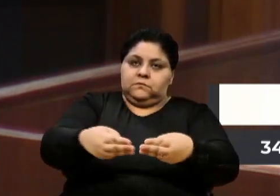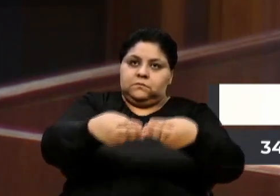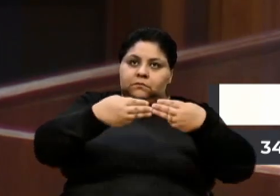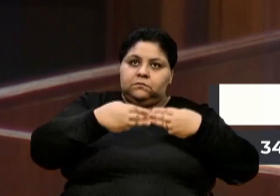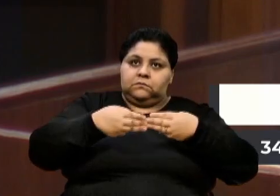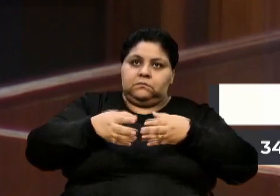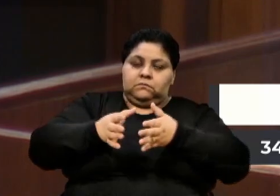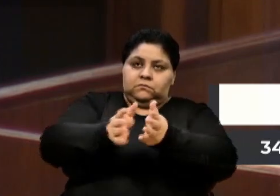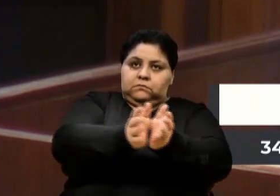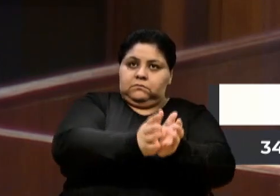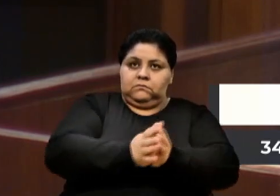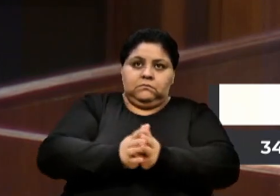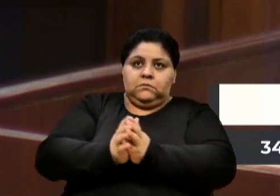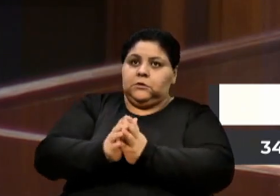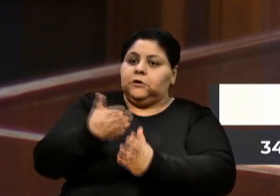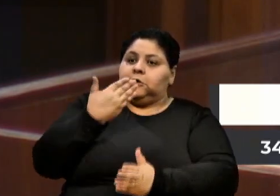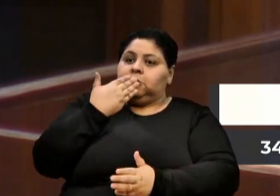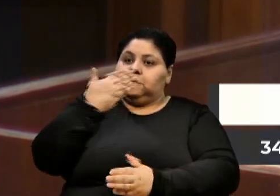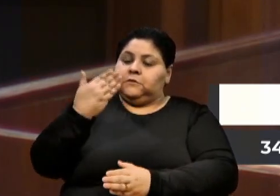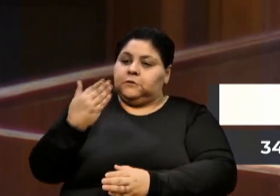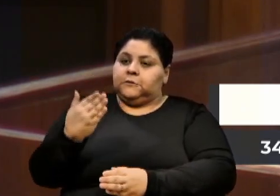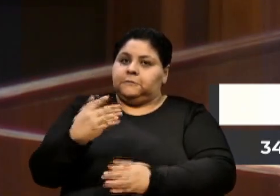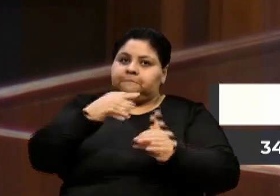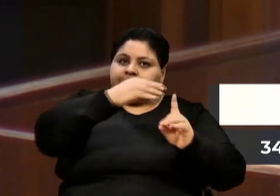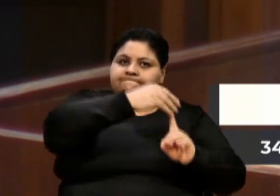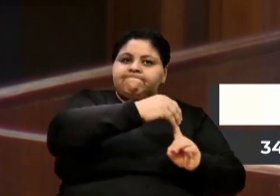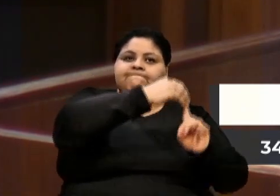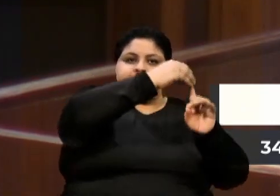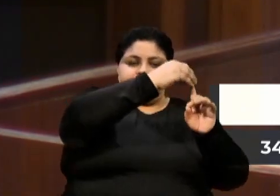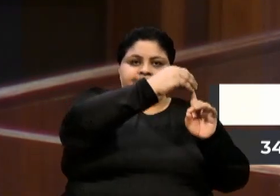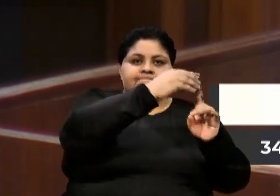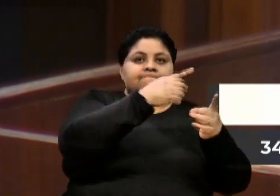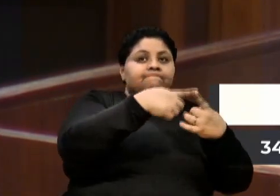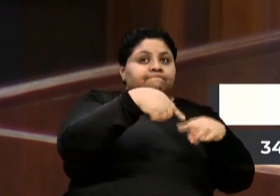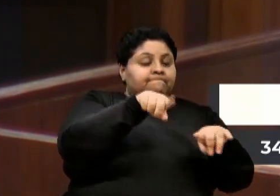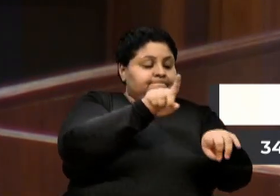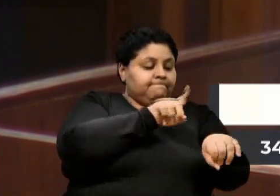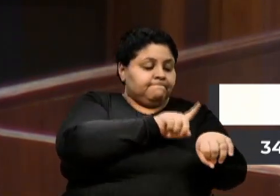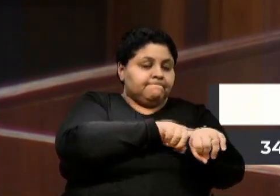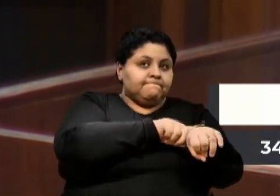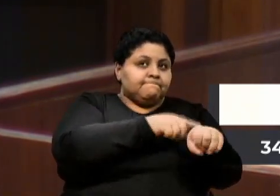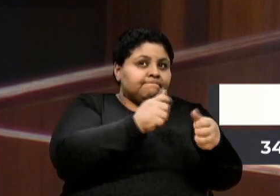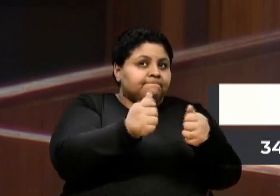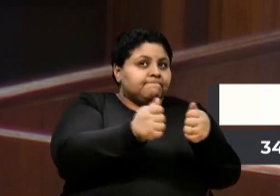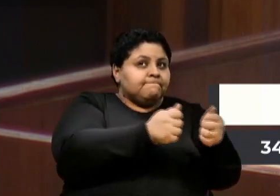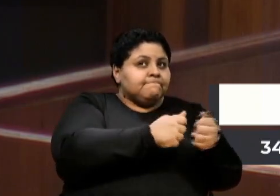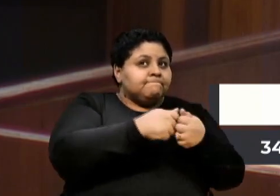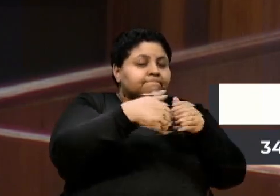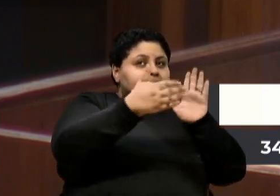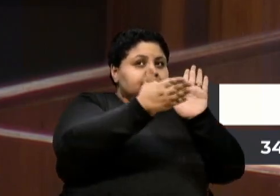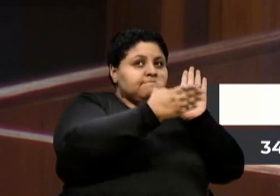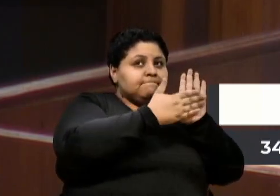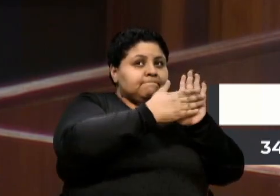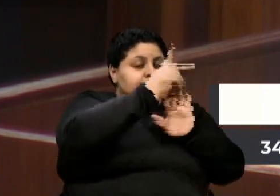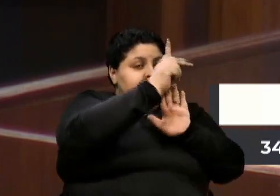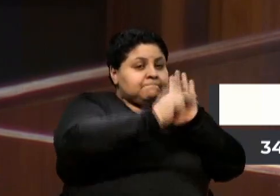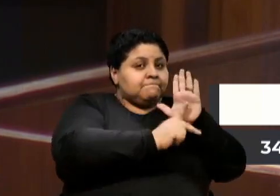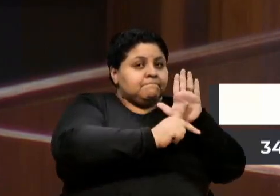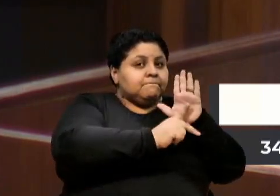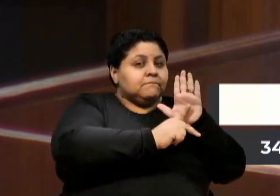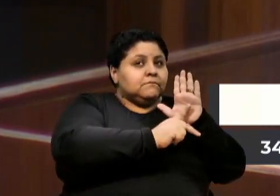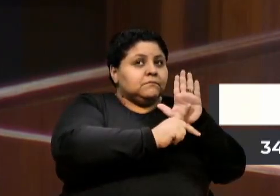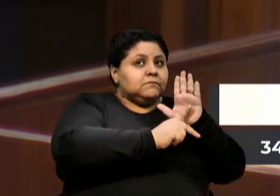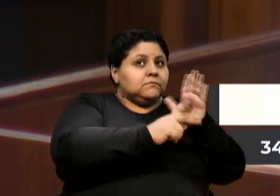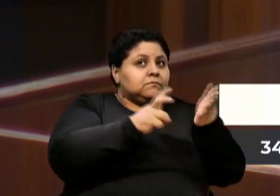prioridade, ao mesmo tempo que nós protocolamos o projeto do Banco de Alimentos aqui de